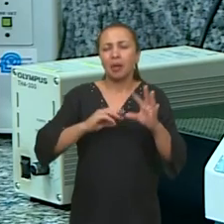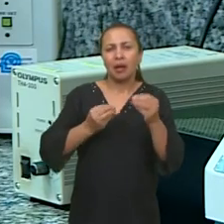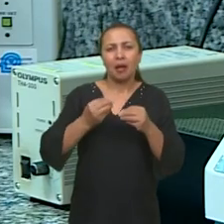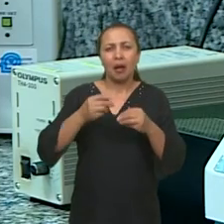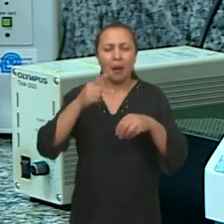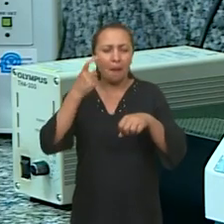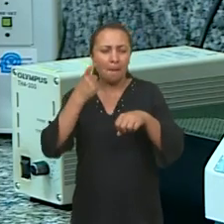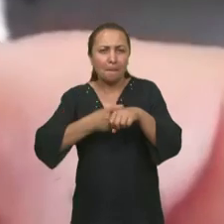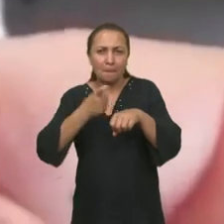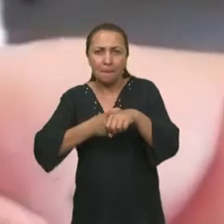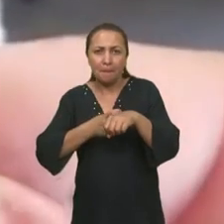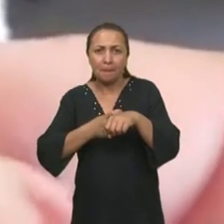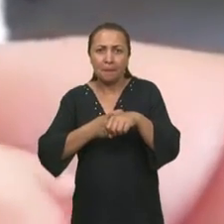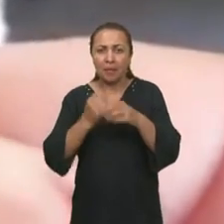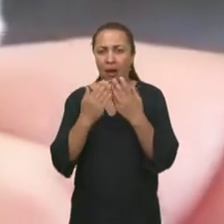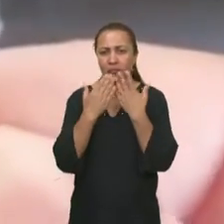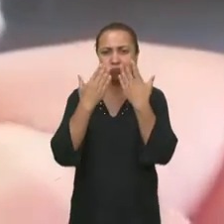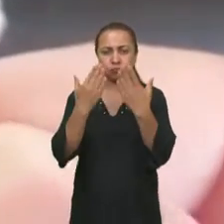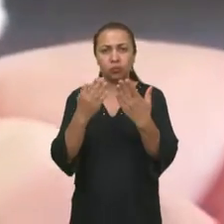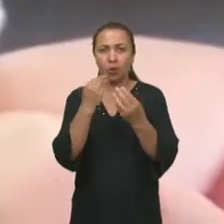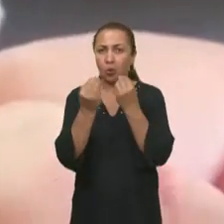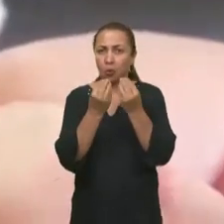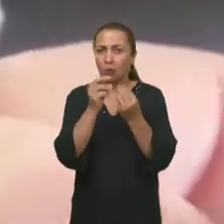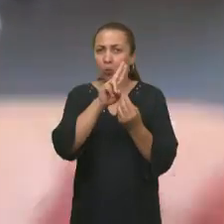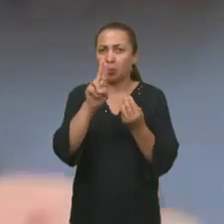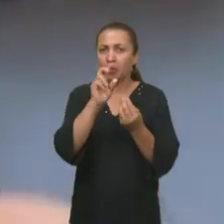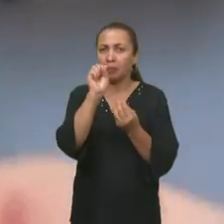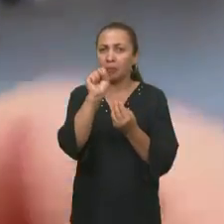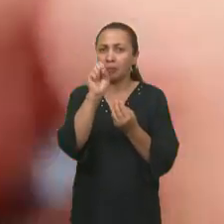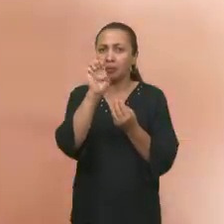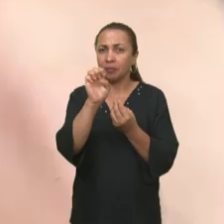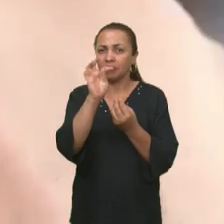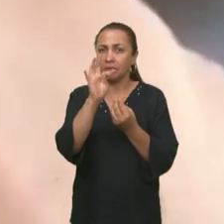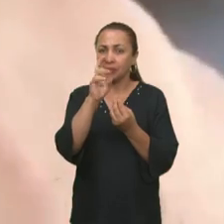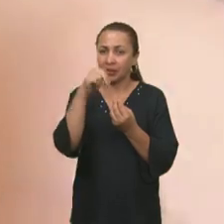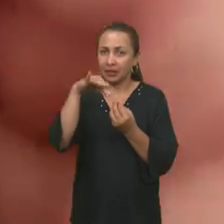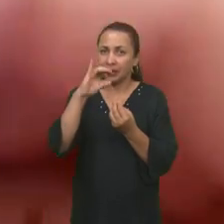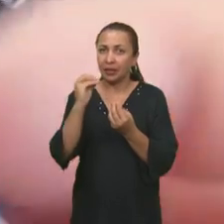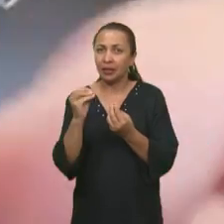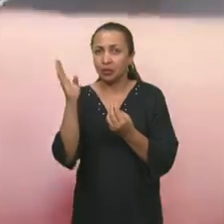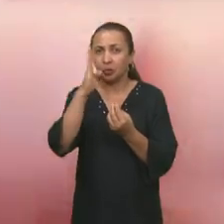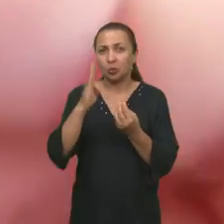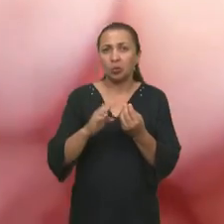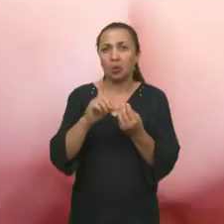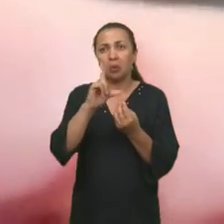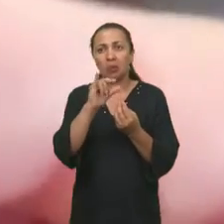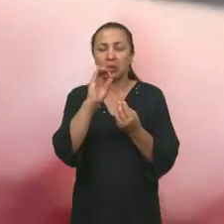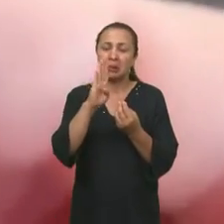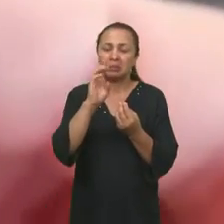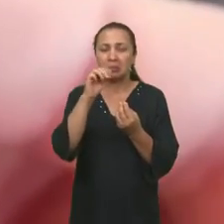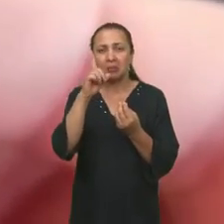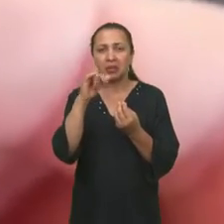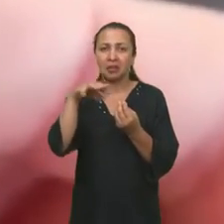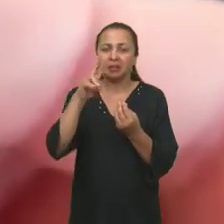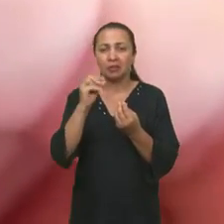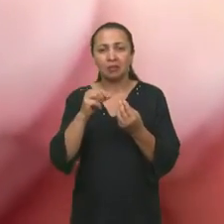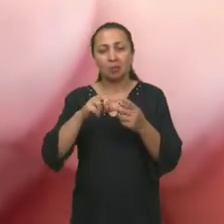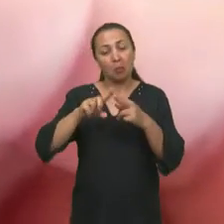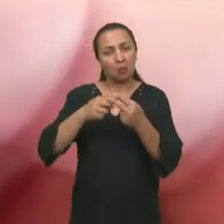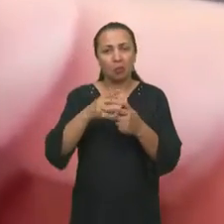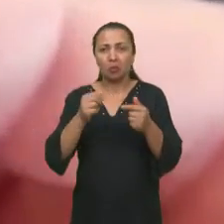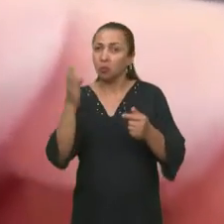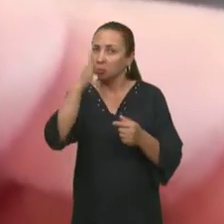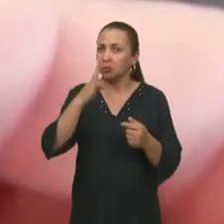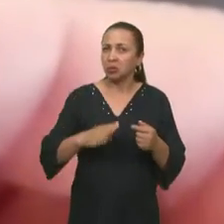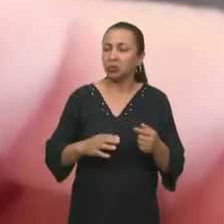notadamente os metais refratários, tungstênico, Rio Grande do Norte, o maior produtor mineral do Brasil, molibdênio, que também se produz